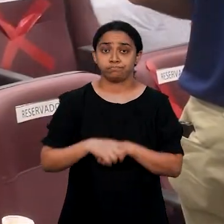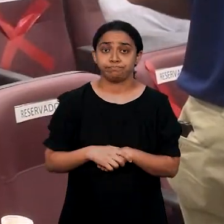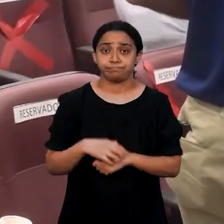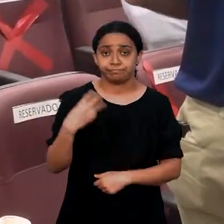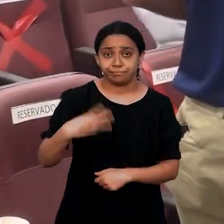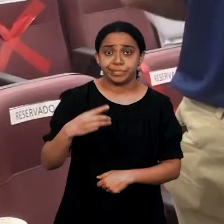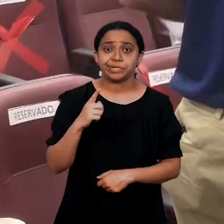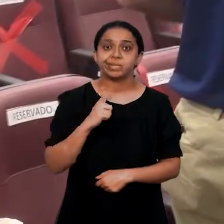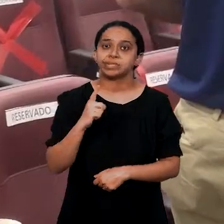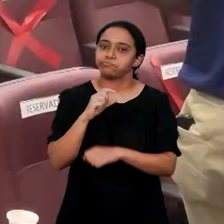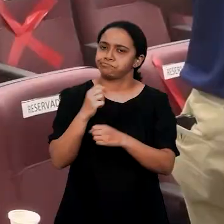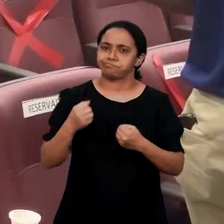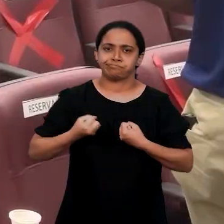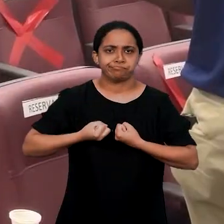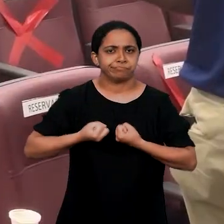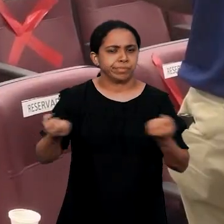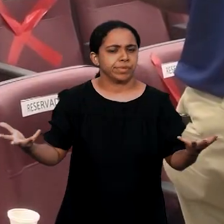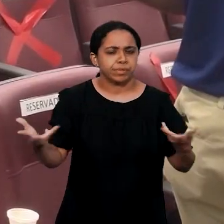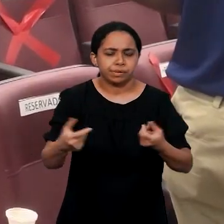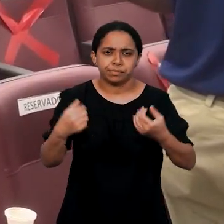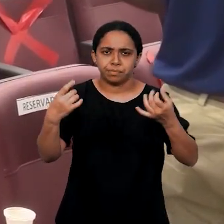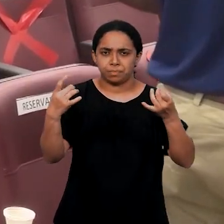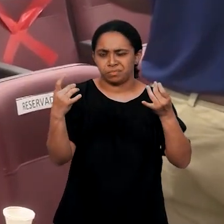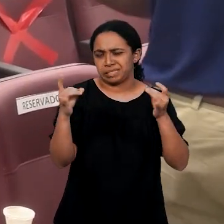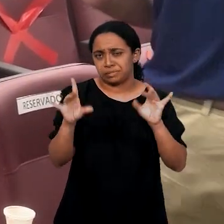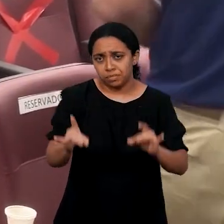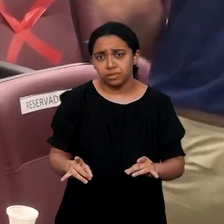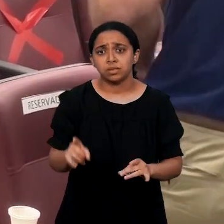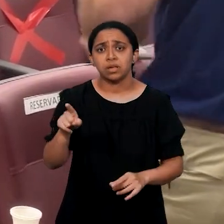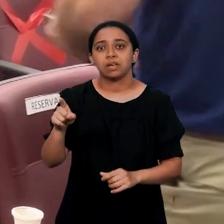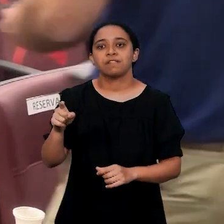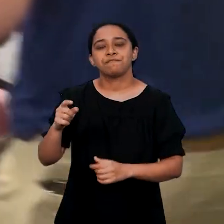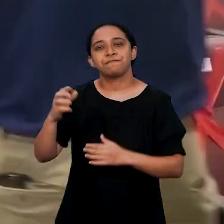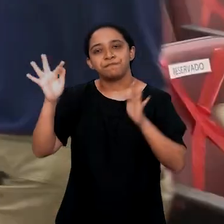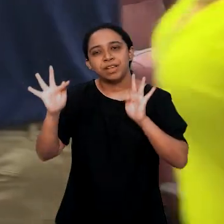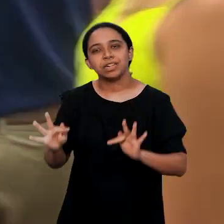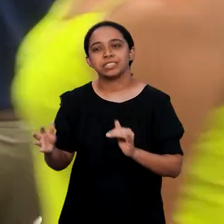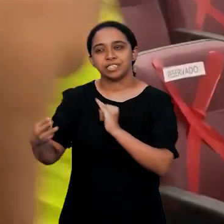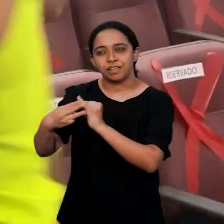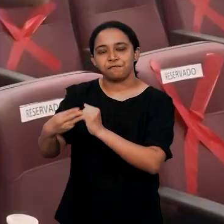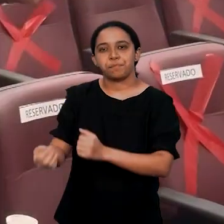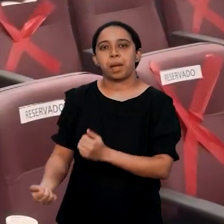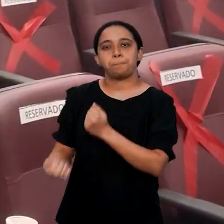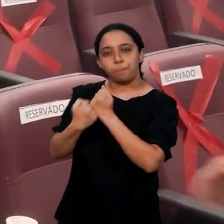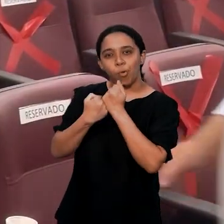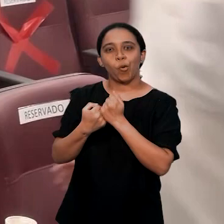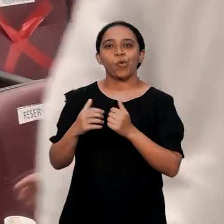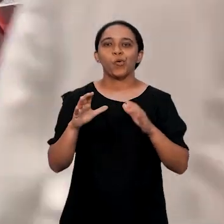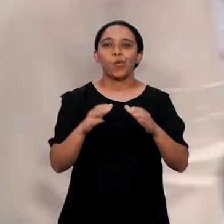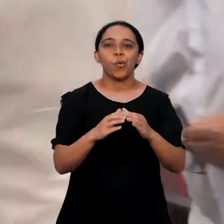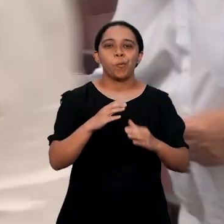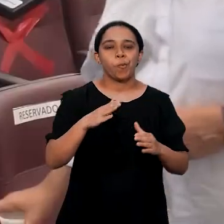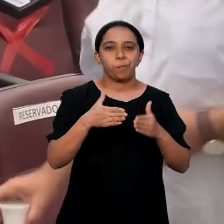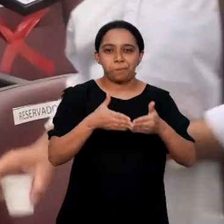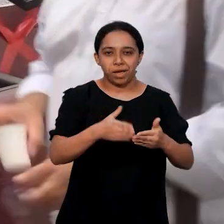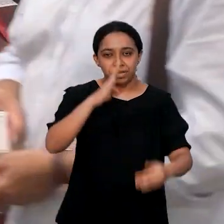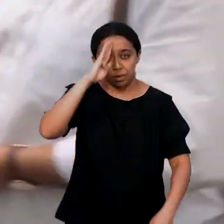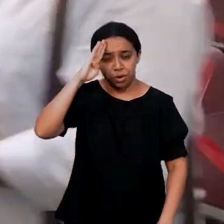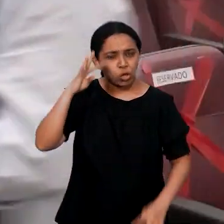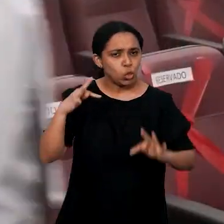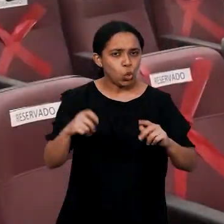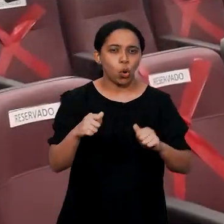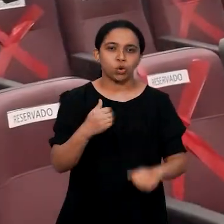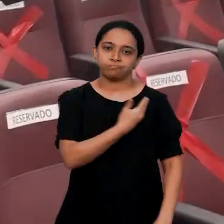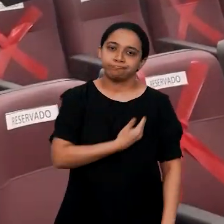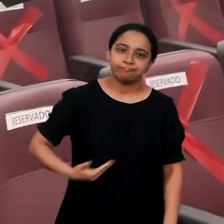possibilidades, muito potencial. Nós estamos felizes de poder contar com o IFMA mais uma vez, contar com a Marinha do Brasil e todo o poder público, o